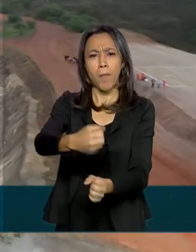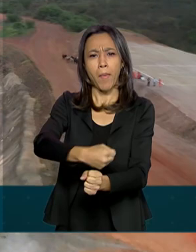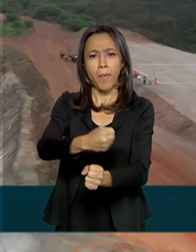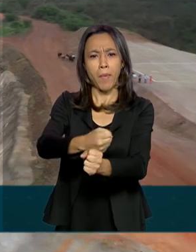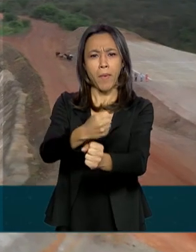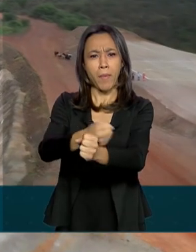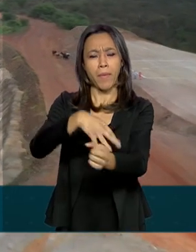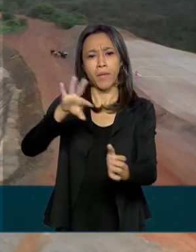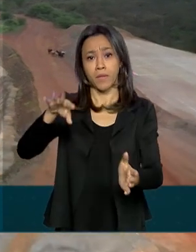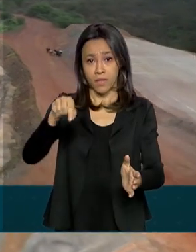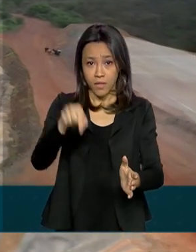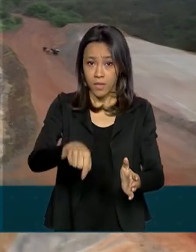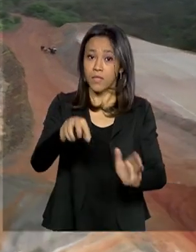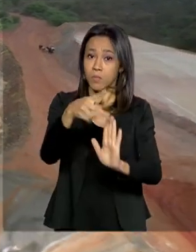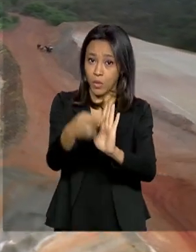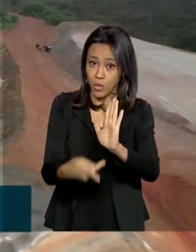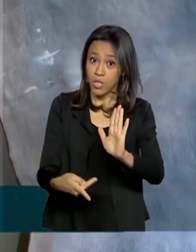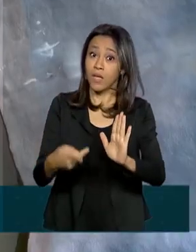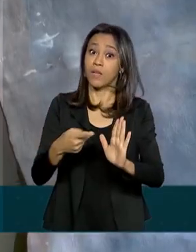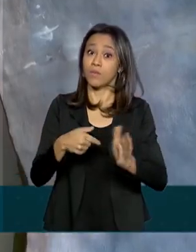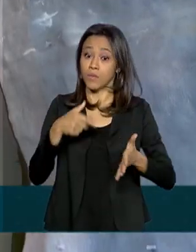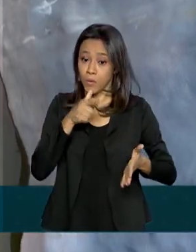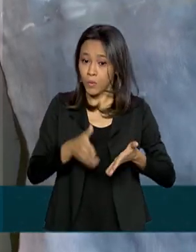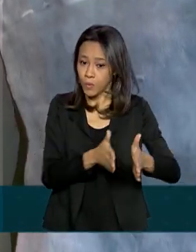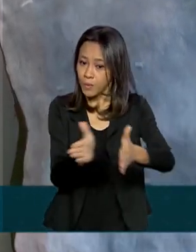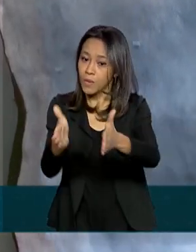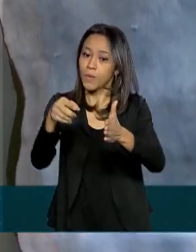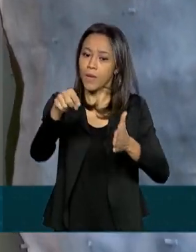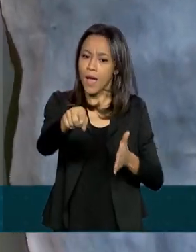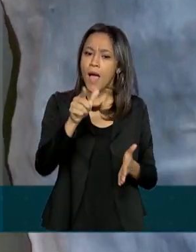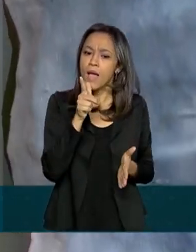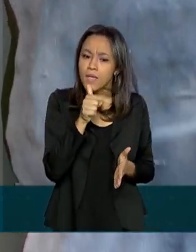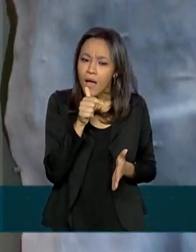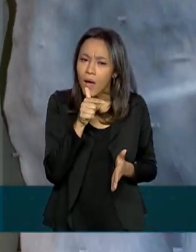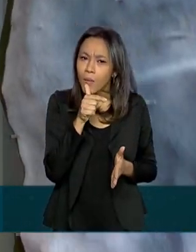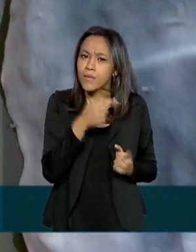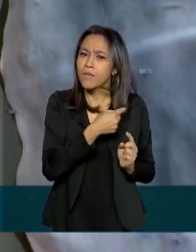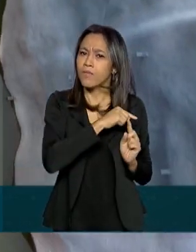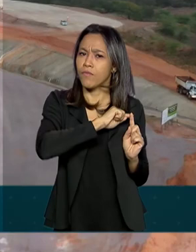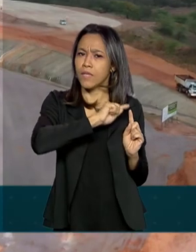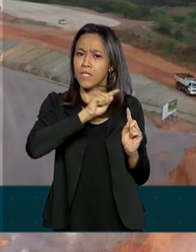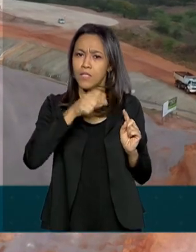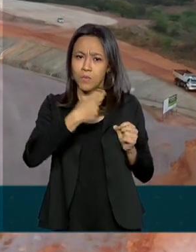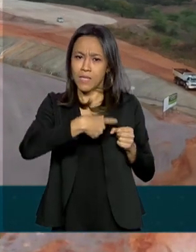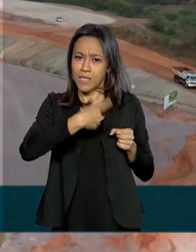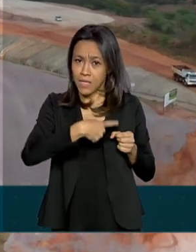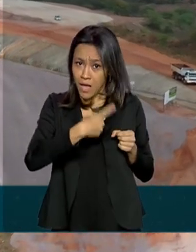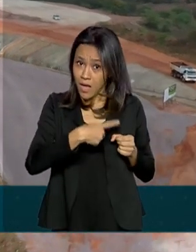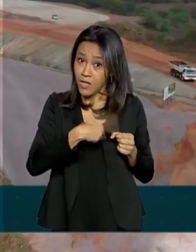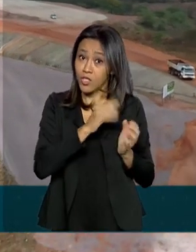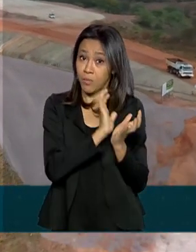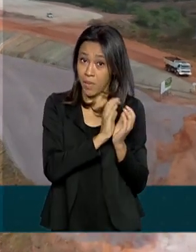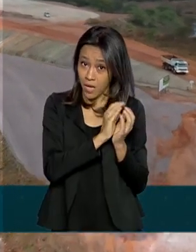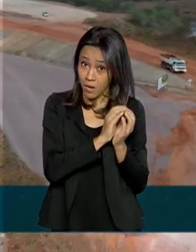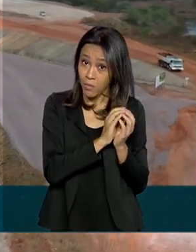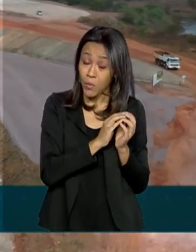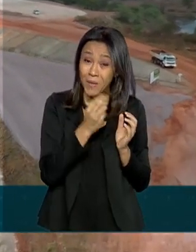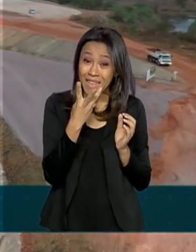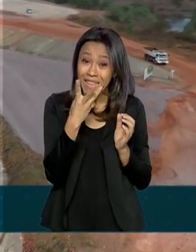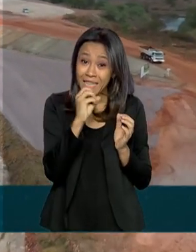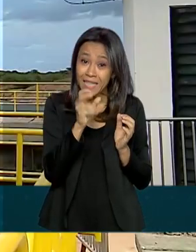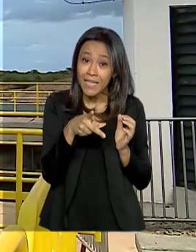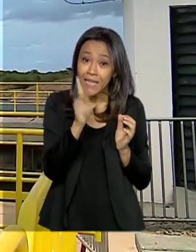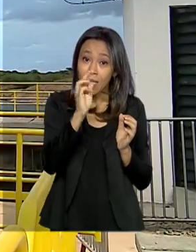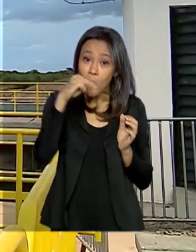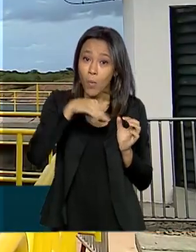Norte do projeto de integração do Rio São Francisco. As águas vêm de Salgueiro, cidade pernambucana, a 30 quilômetros